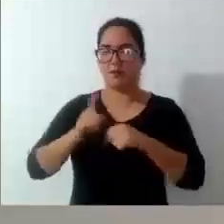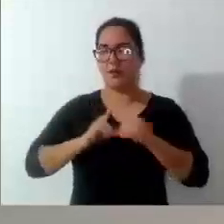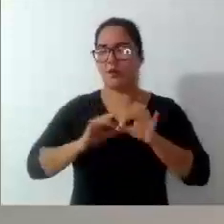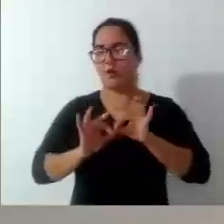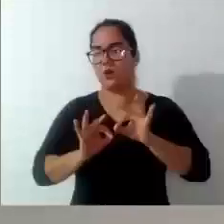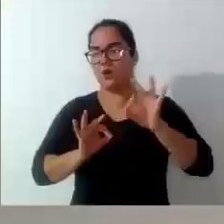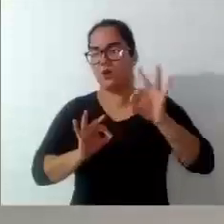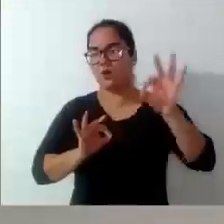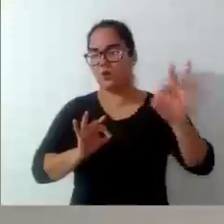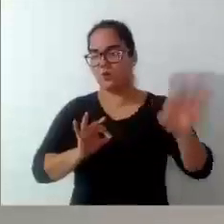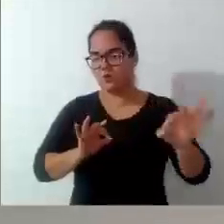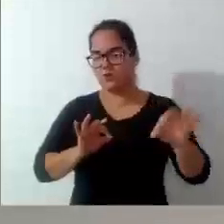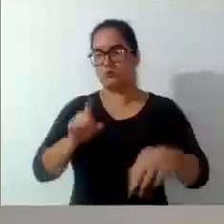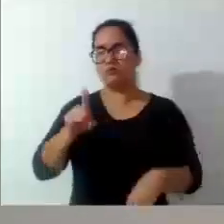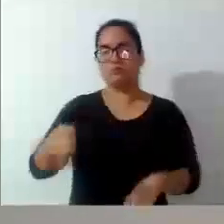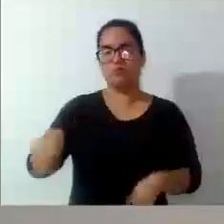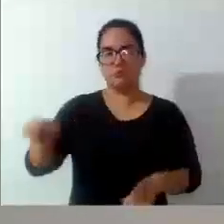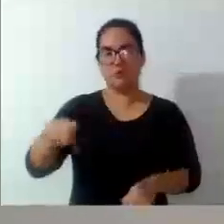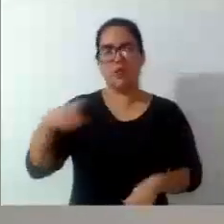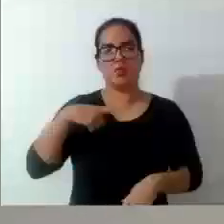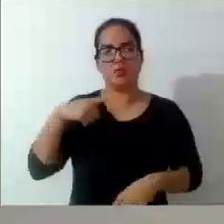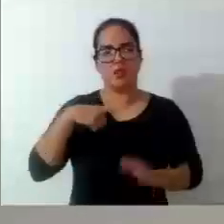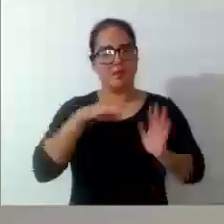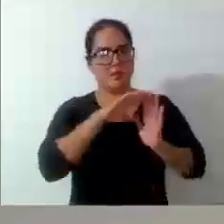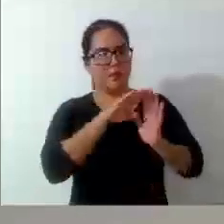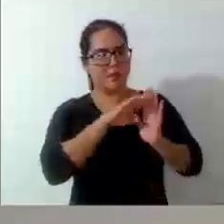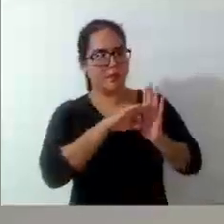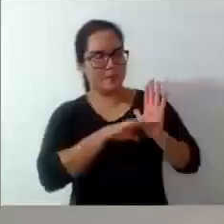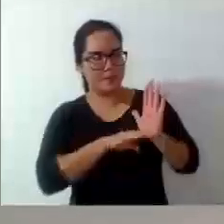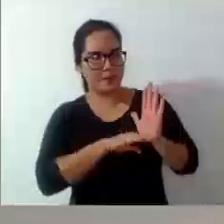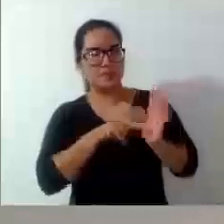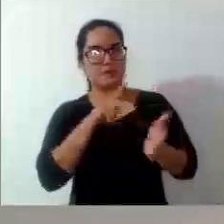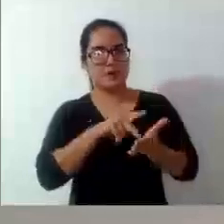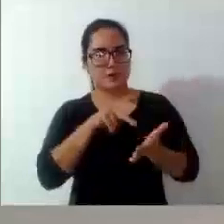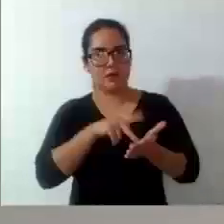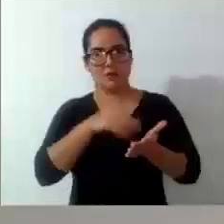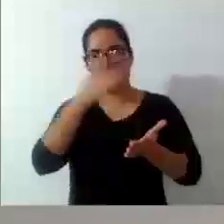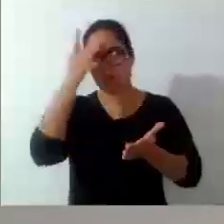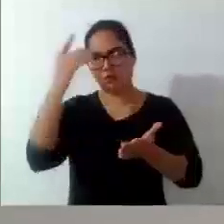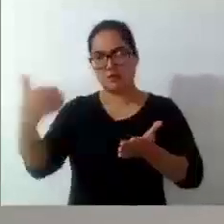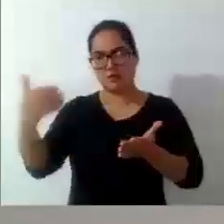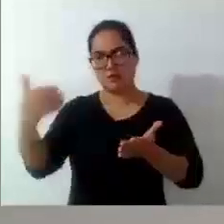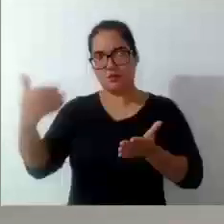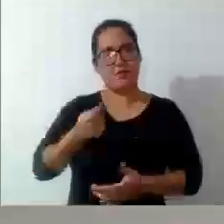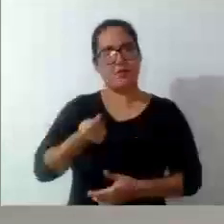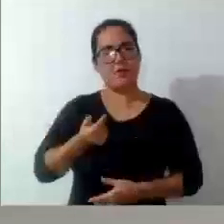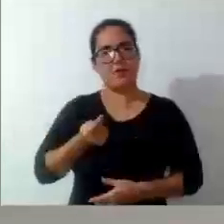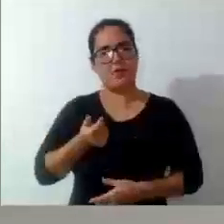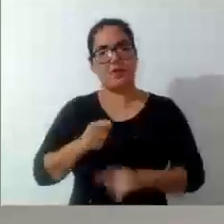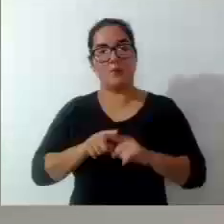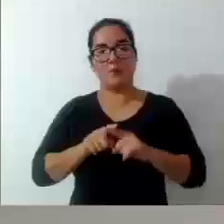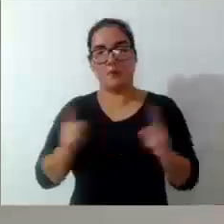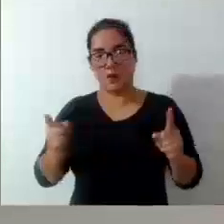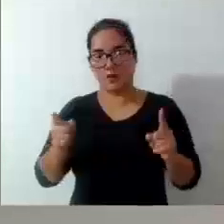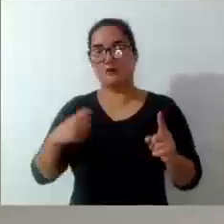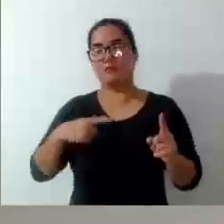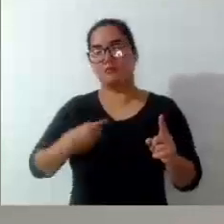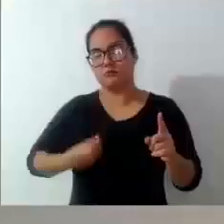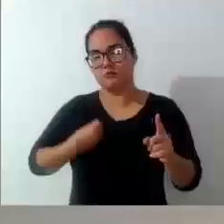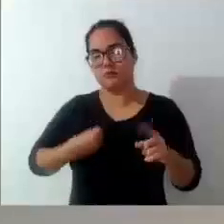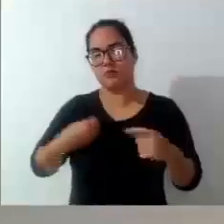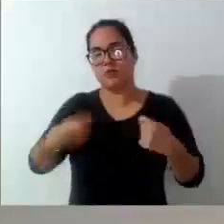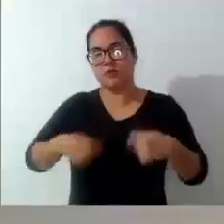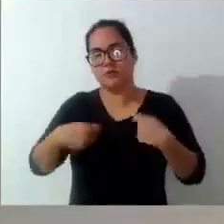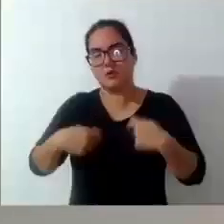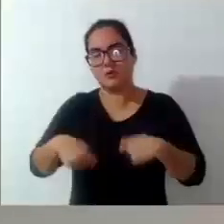e elas têm lá o cronograma de que, de fato, elas recebem poucas pessoas desses bairros, mas que a demanda existe. A